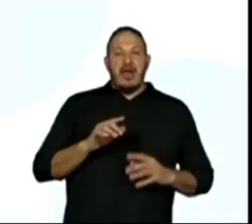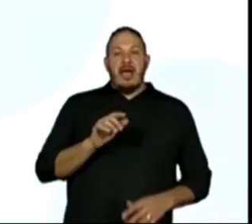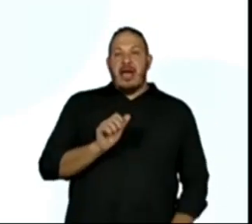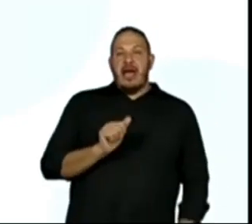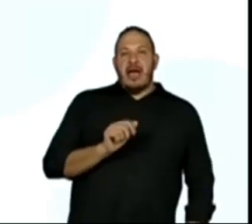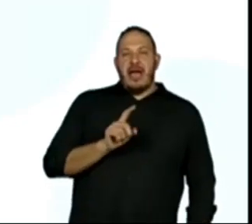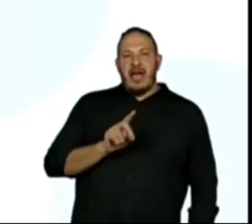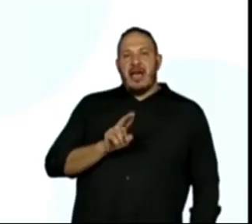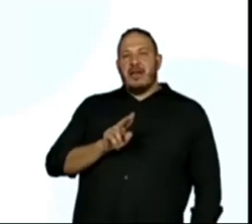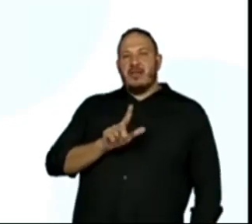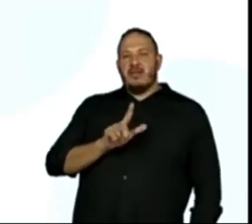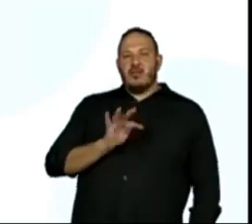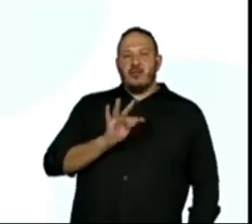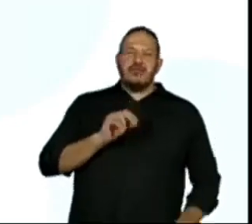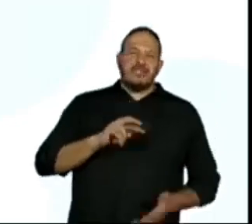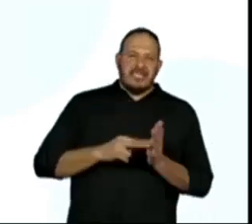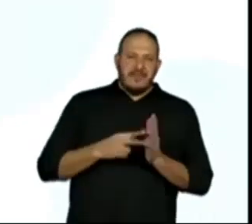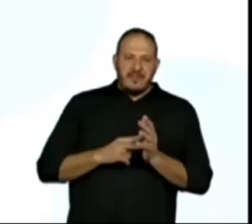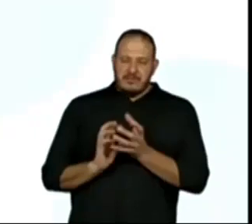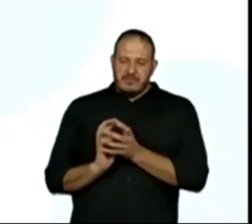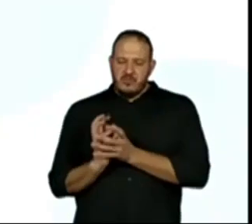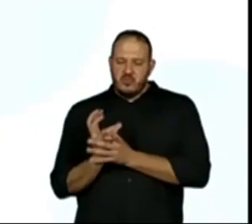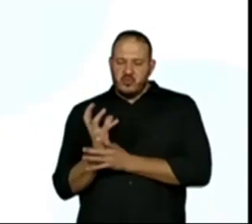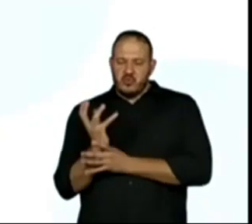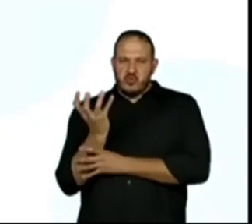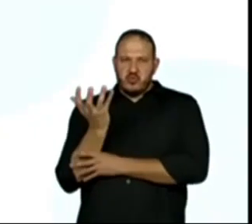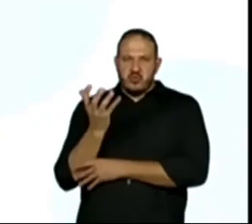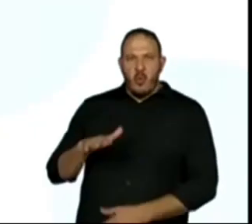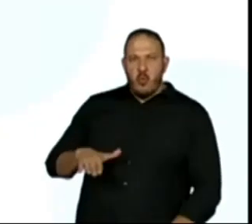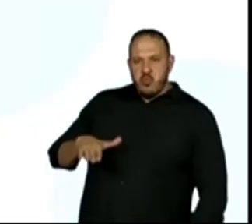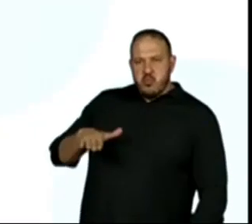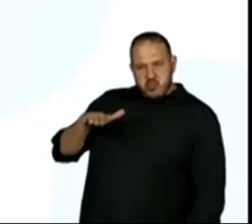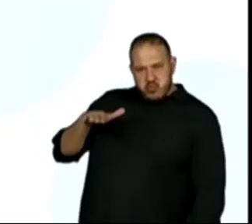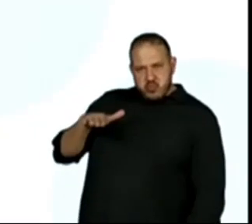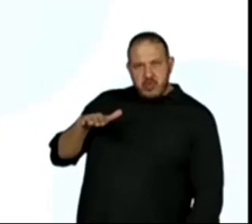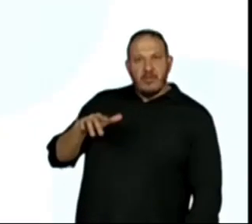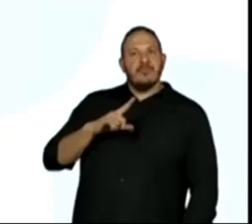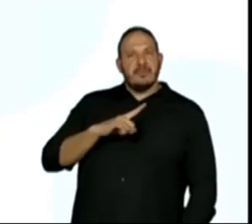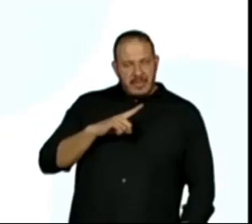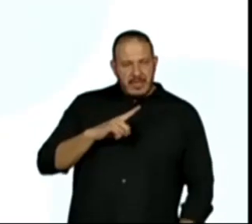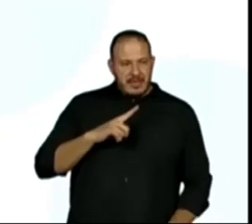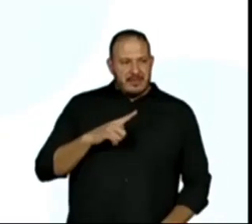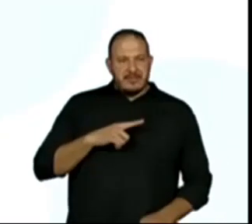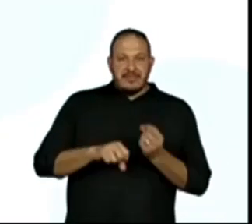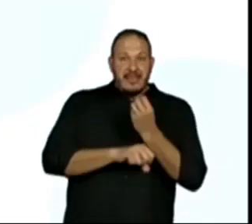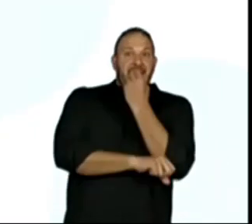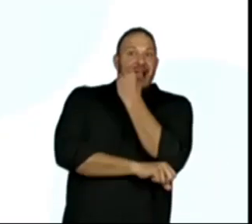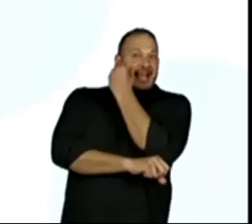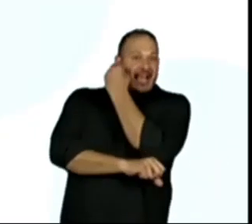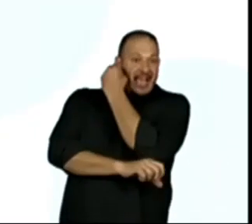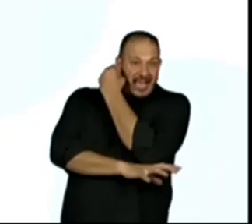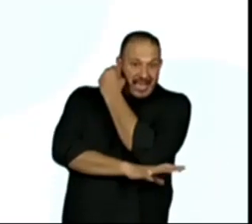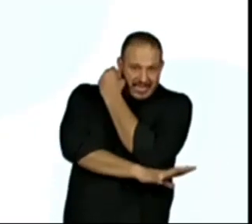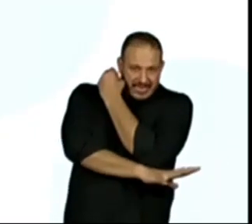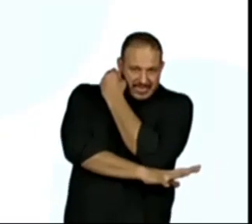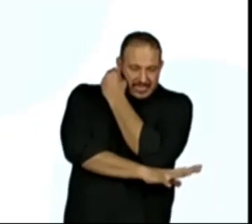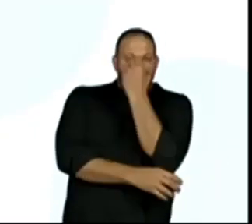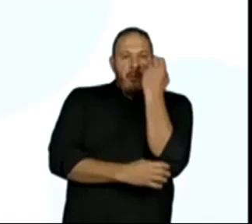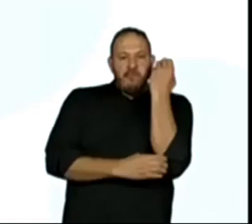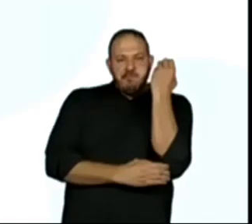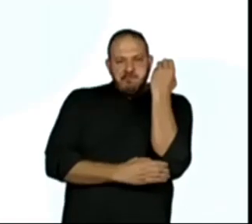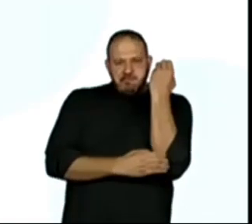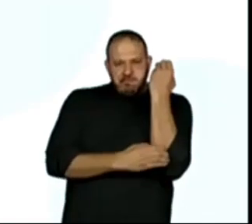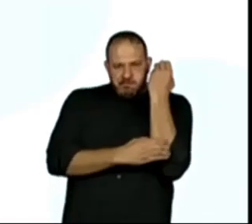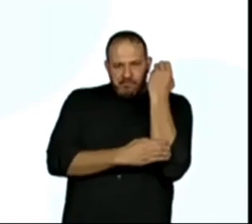quando adulto, é no caso a planta, abacaxezeiro, é constituído, quais são as partes dele? Raízes, o talo, também